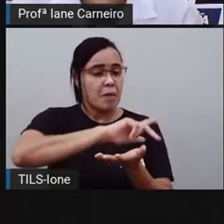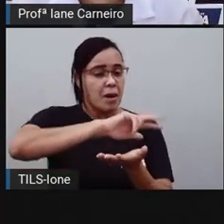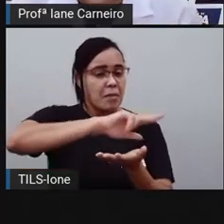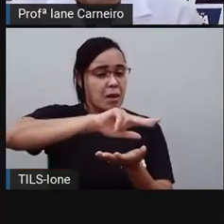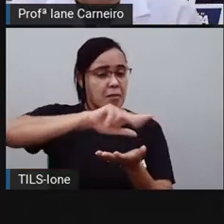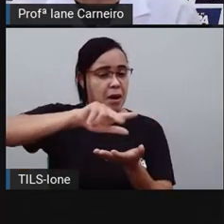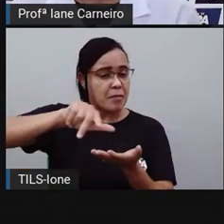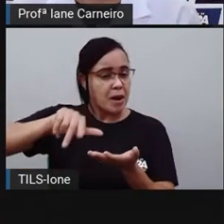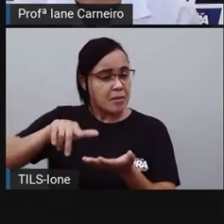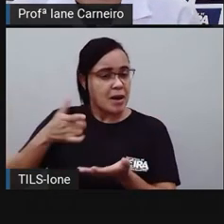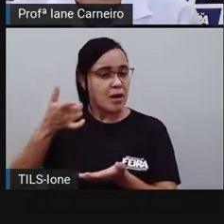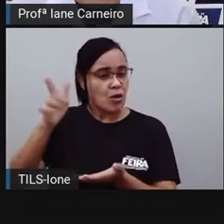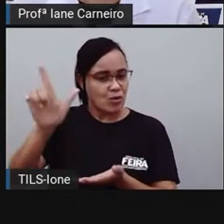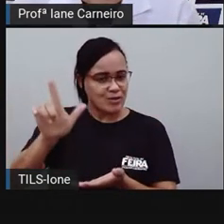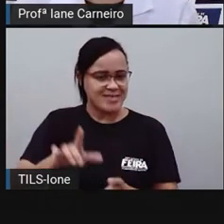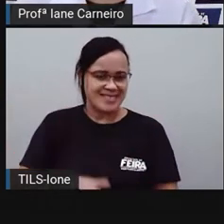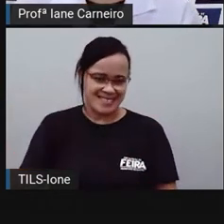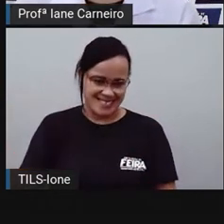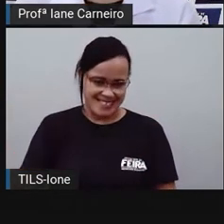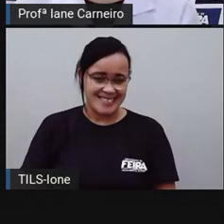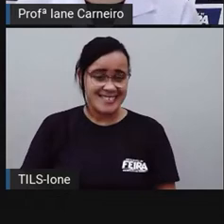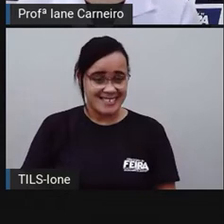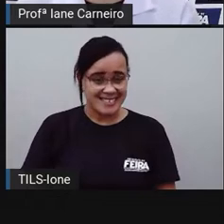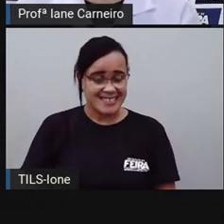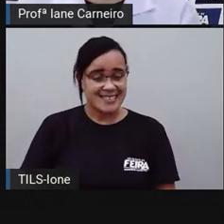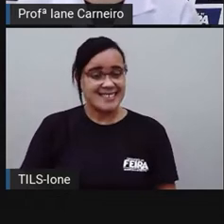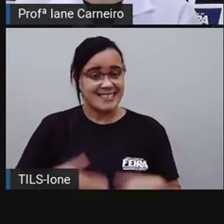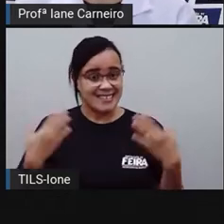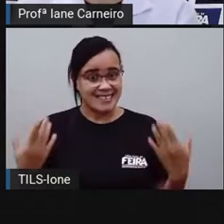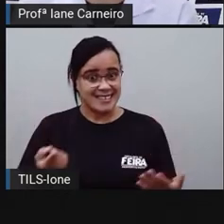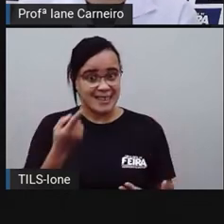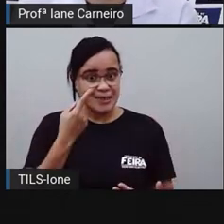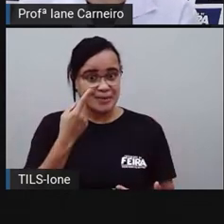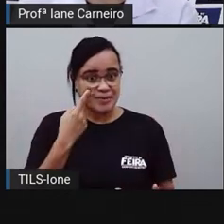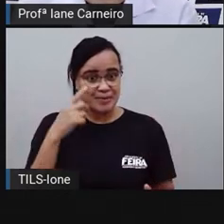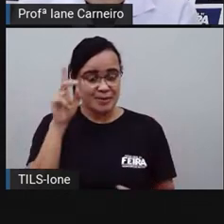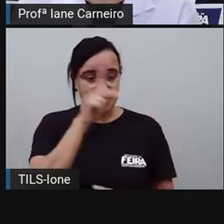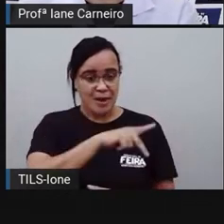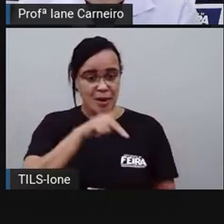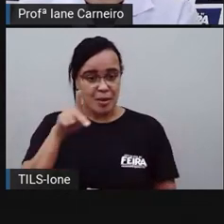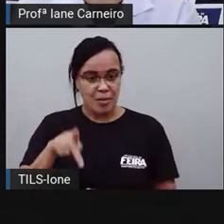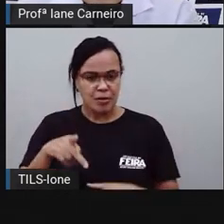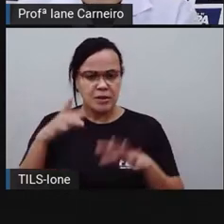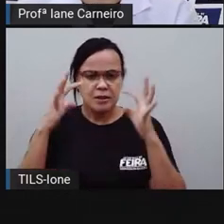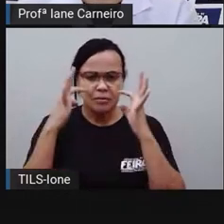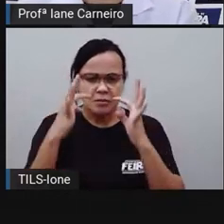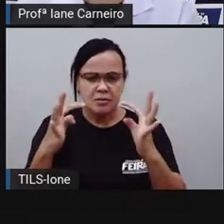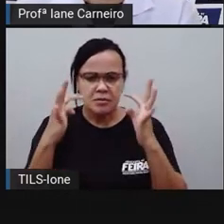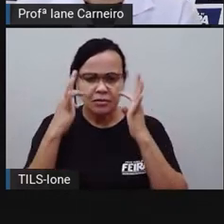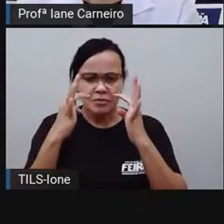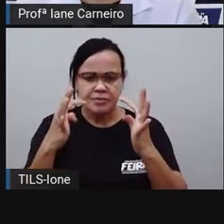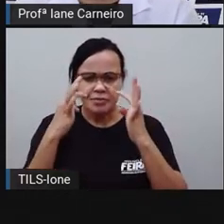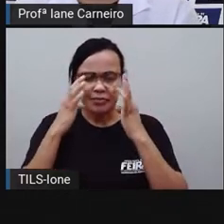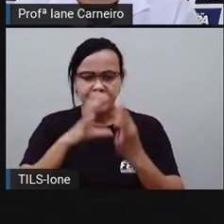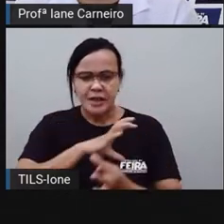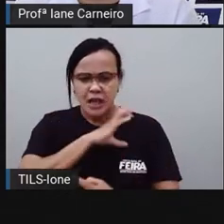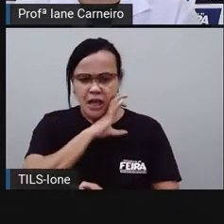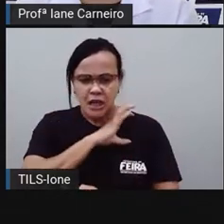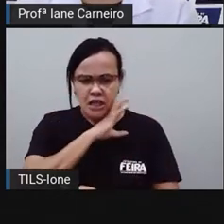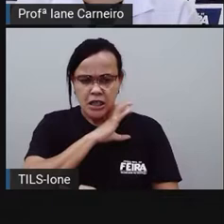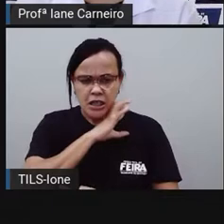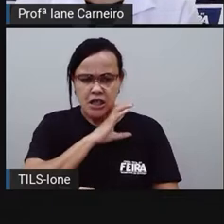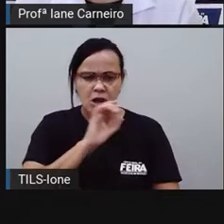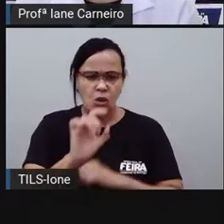tá bom? Então, a Prós queria que você observasse esses animais, né? Que estão aí na imagem. Observe